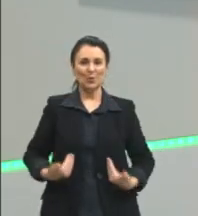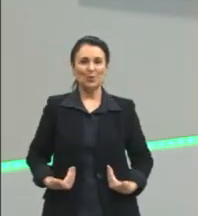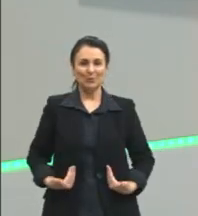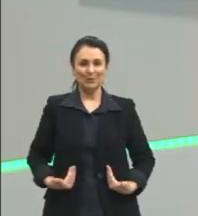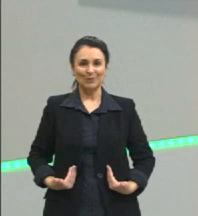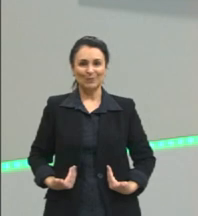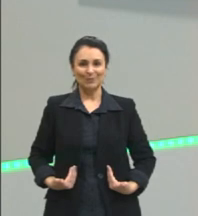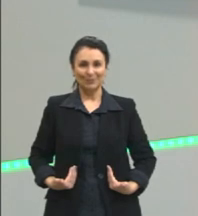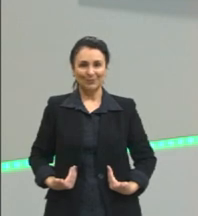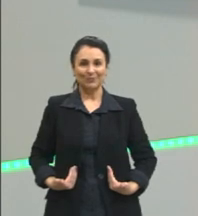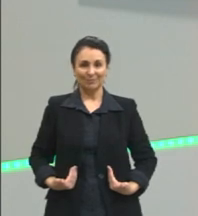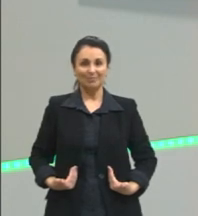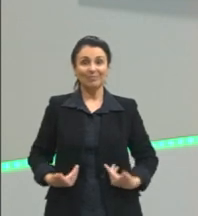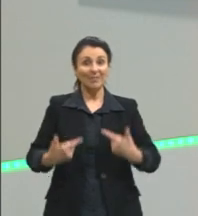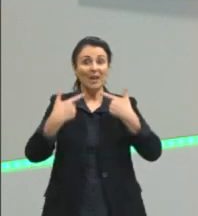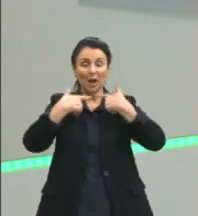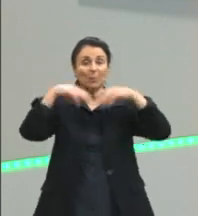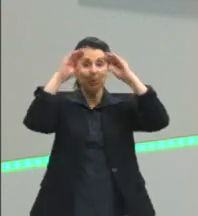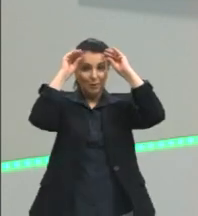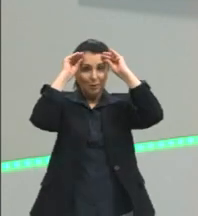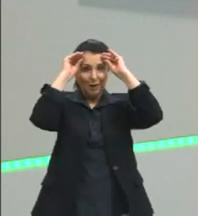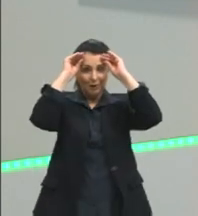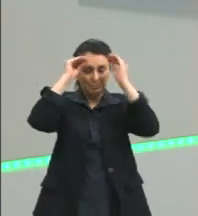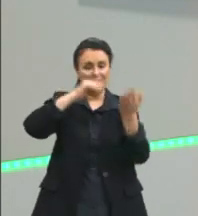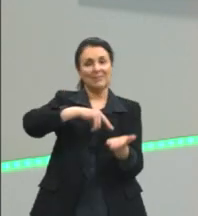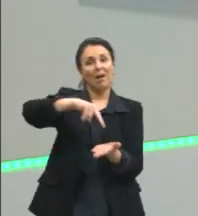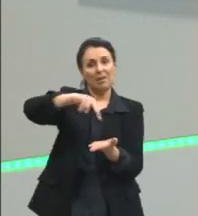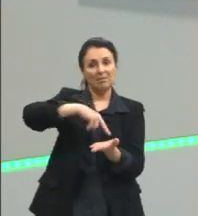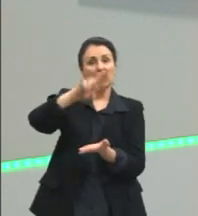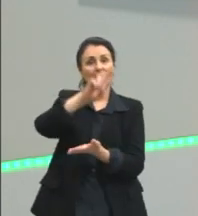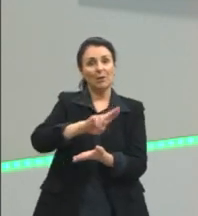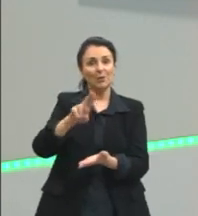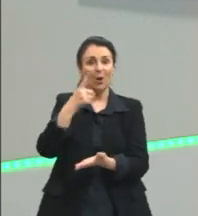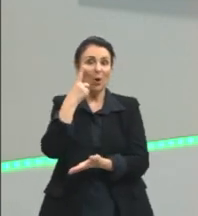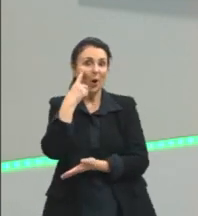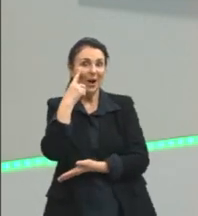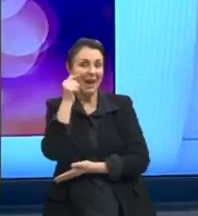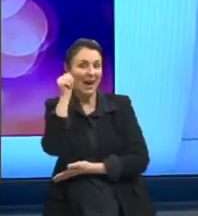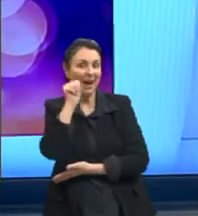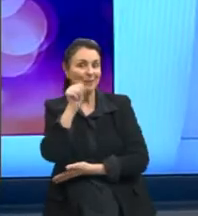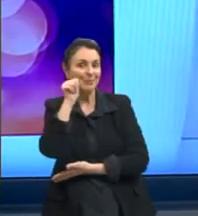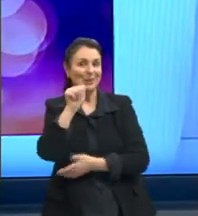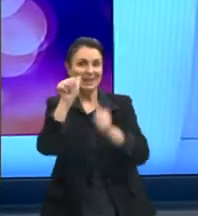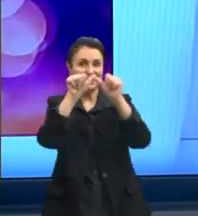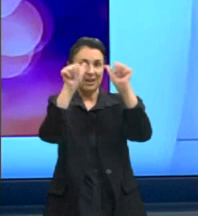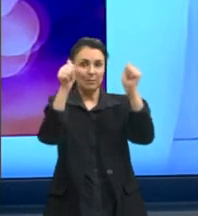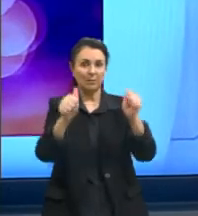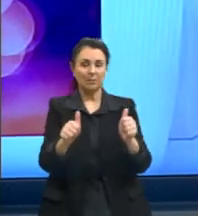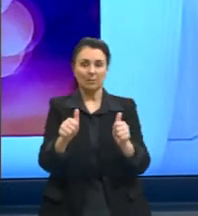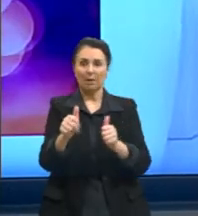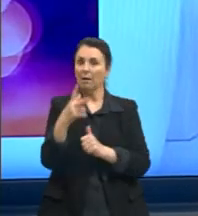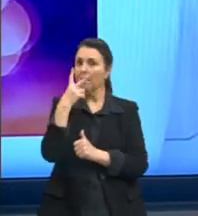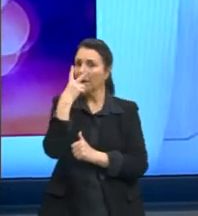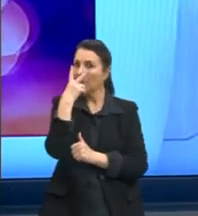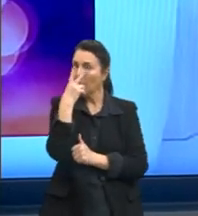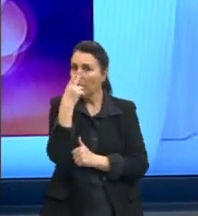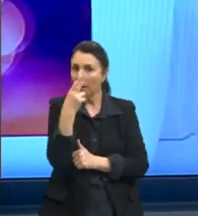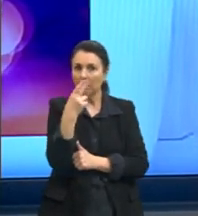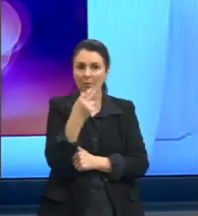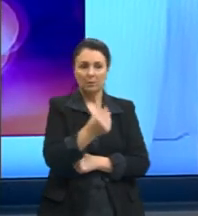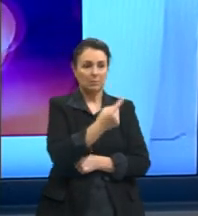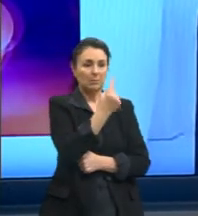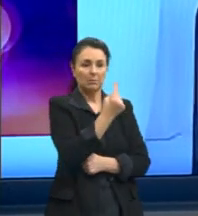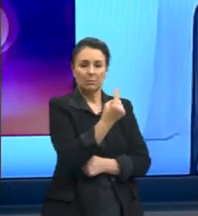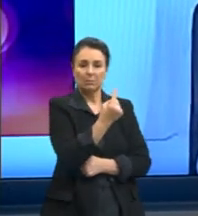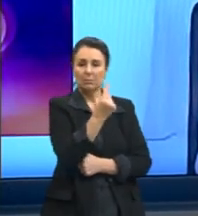pertinho, olha as expressões que essa mulher aqui tem. E a mesma mulher, em todas as imagens,